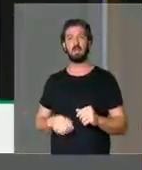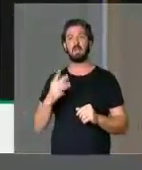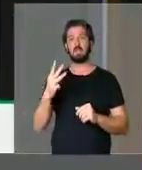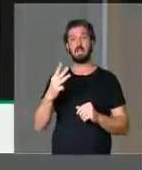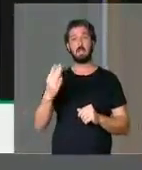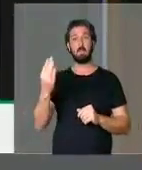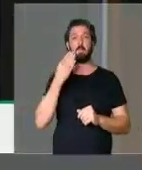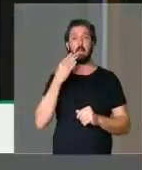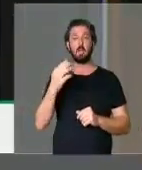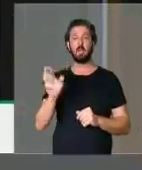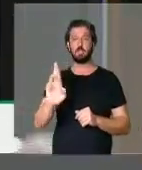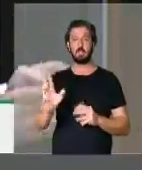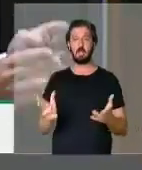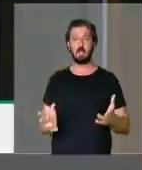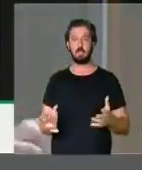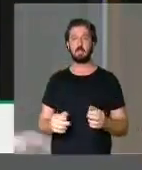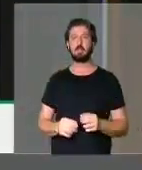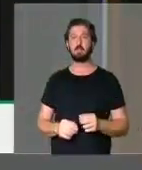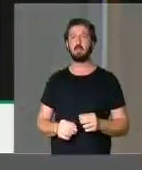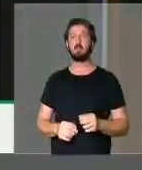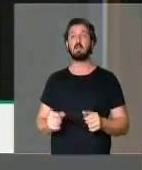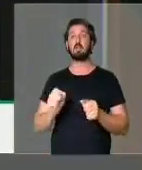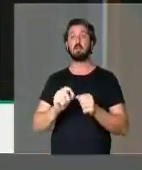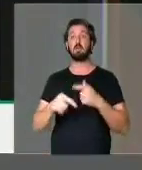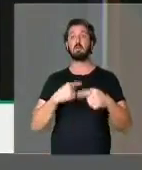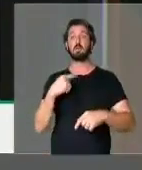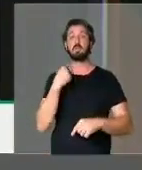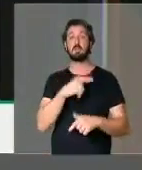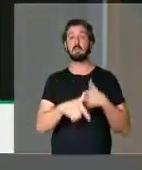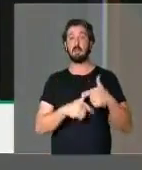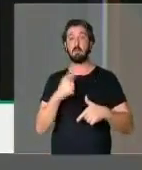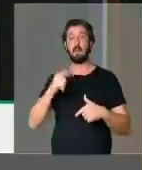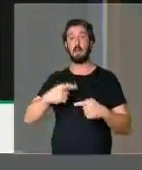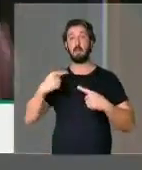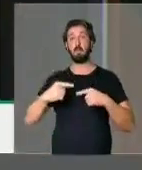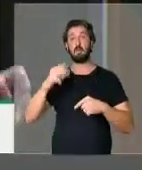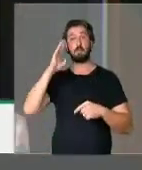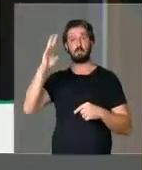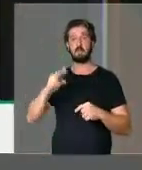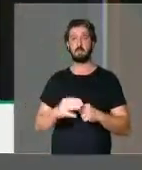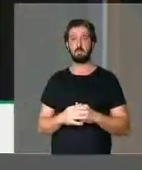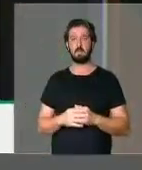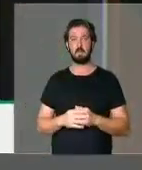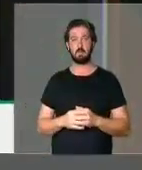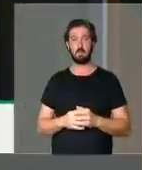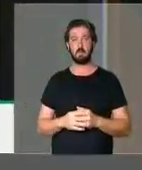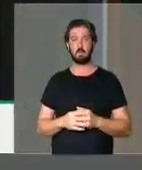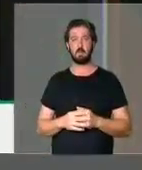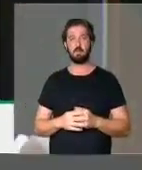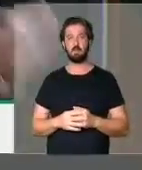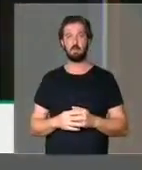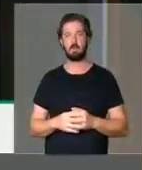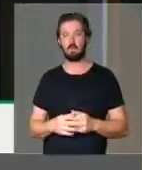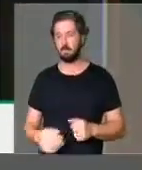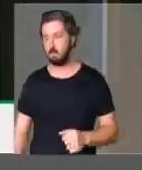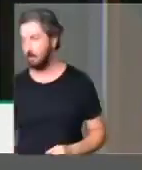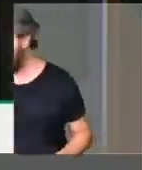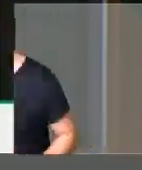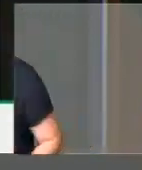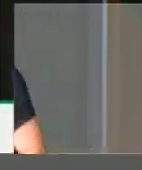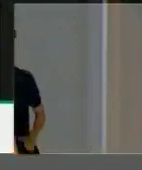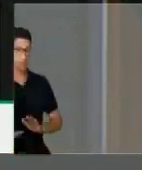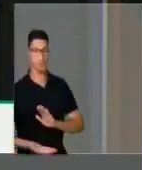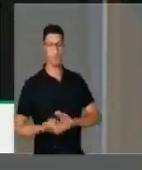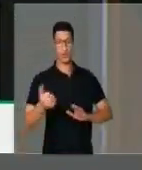3 bilhões de reais. O que conduz a nossa ação é a grande política. E a grande política, nesse momento, diz, Fora